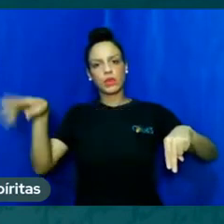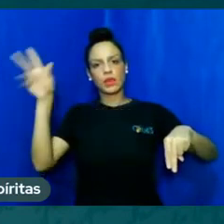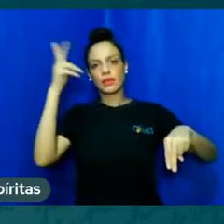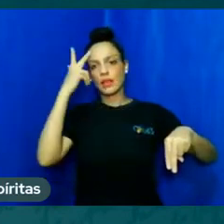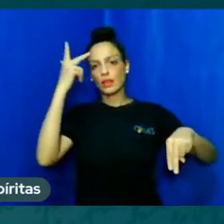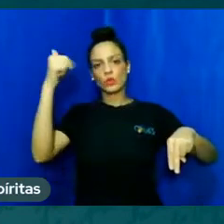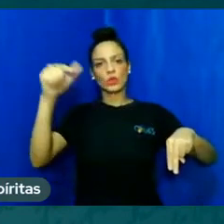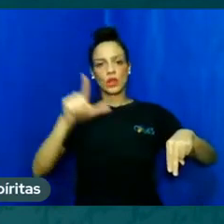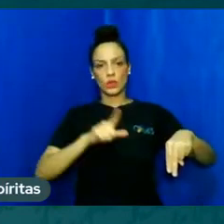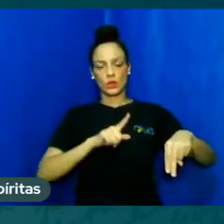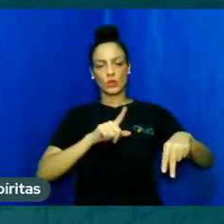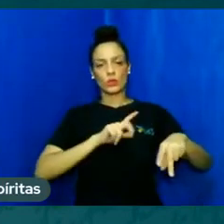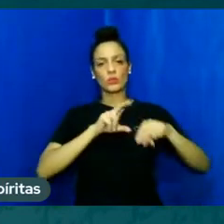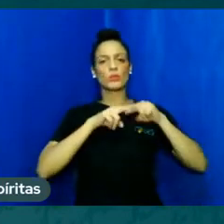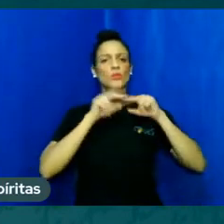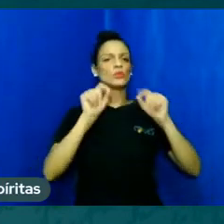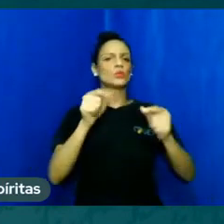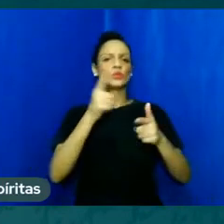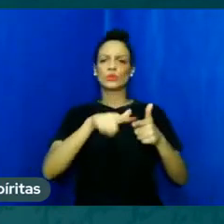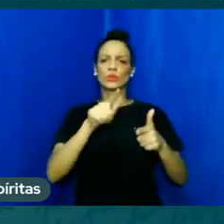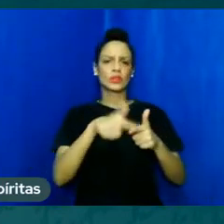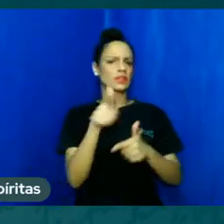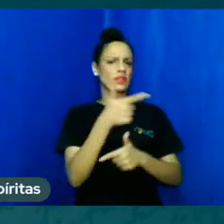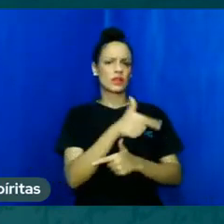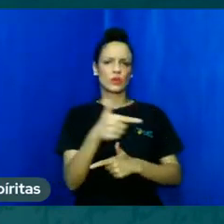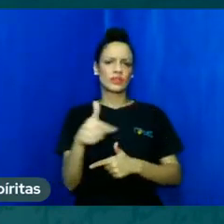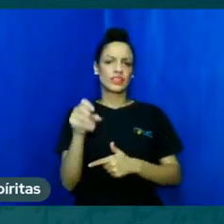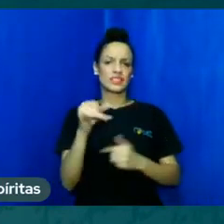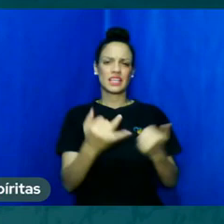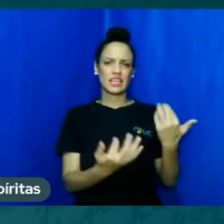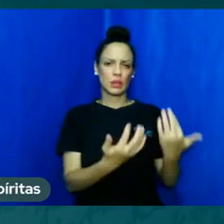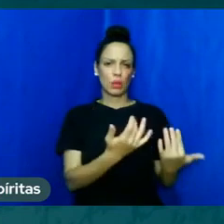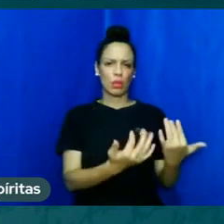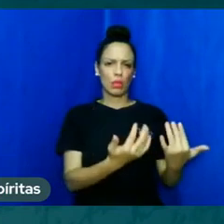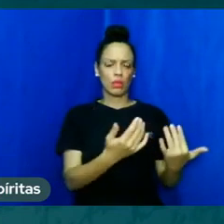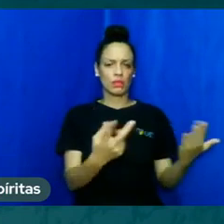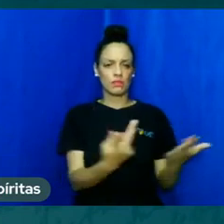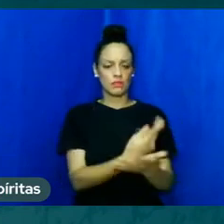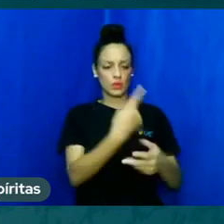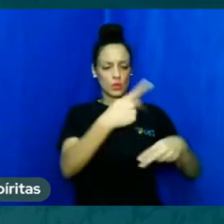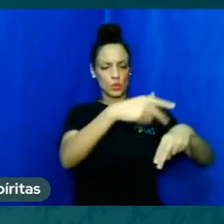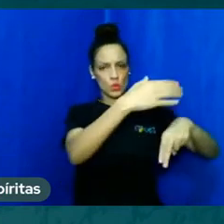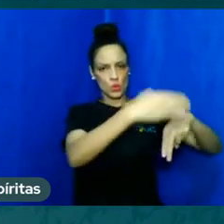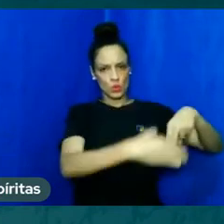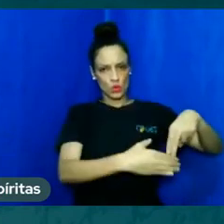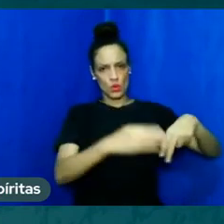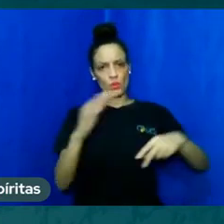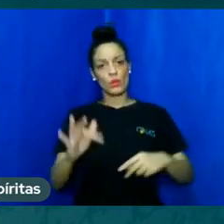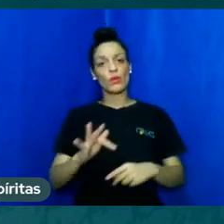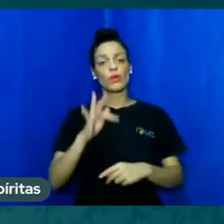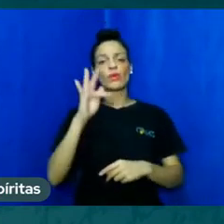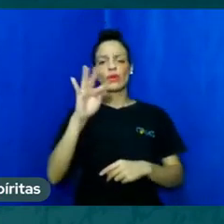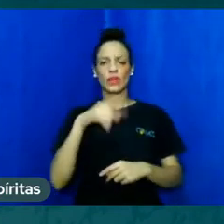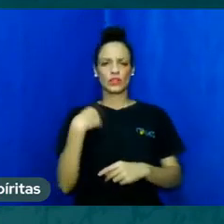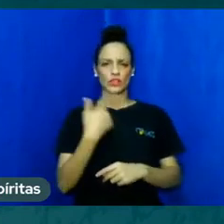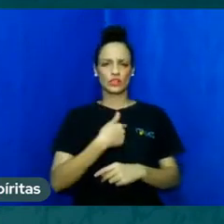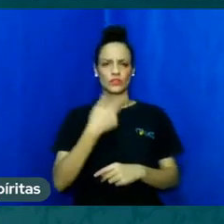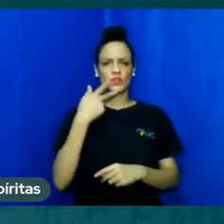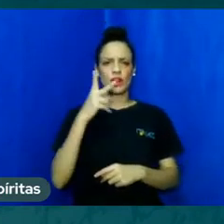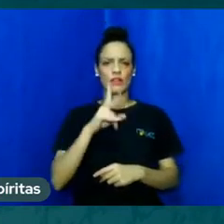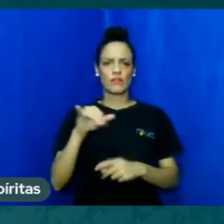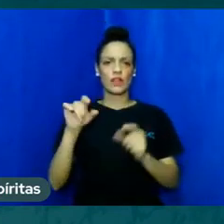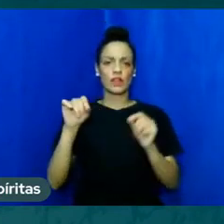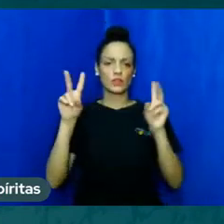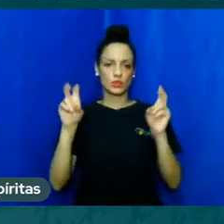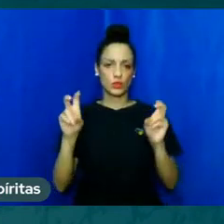cremação esse assunto vai voltar mais à frente tem mais perguntas aqui mas o nosso tempo está muito já